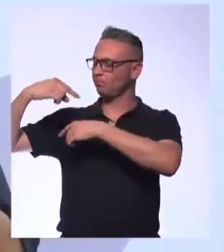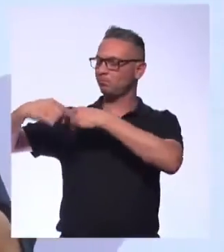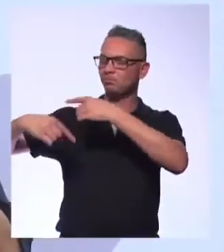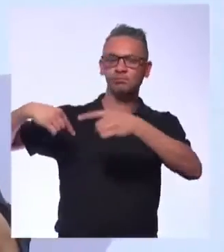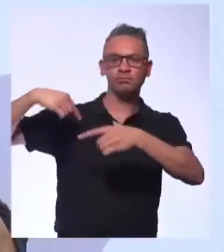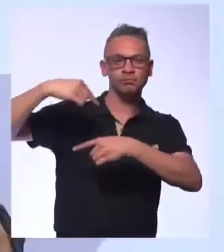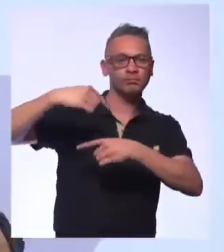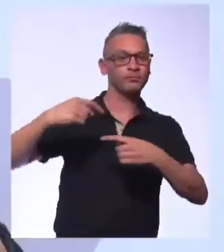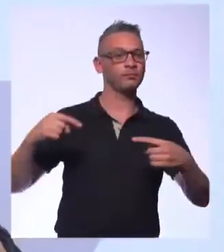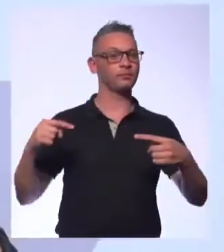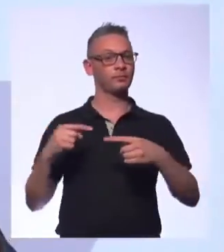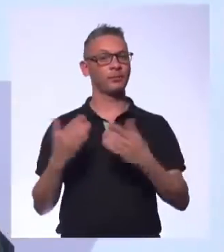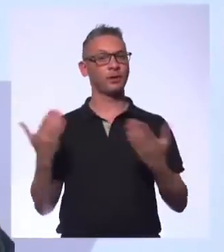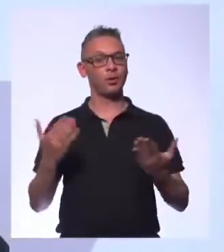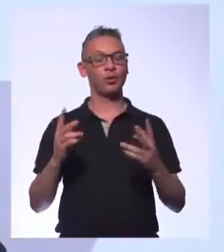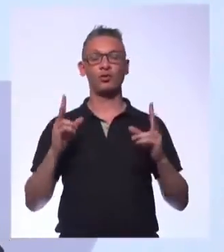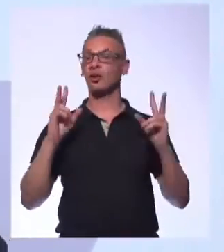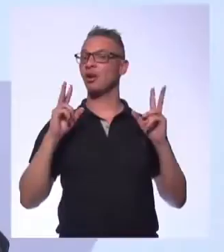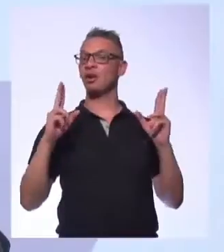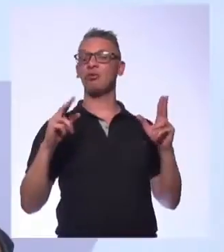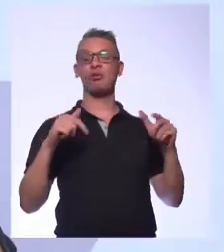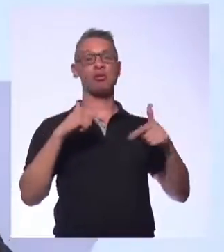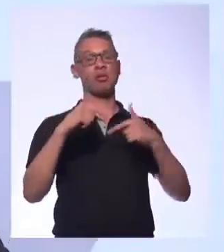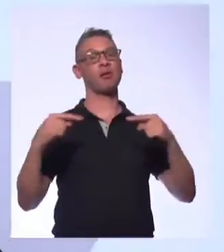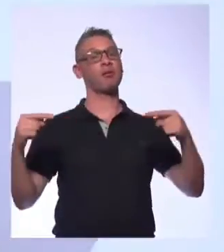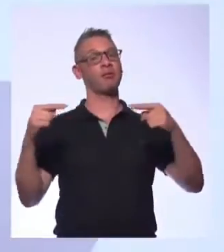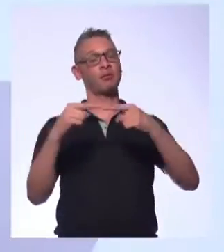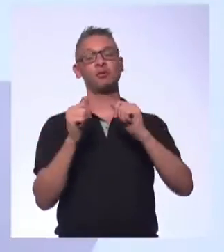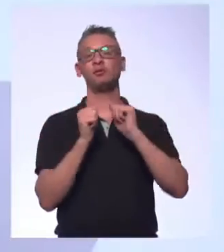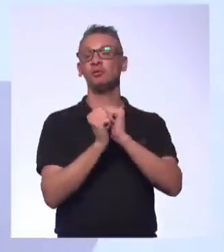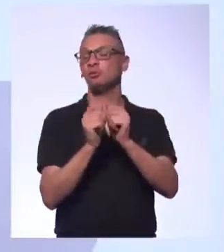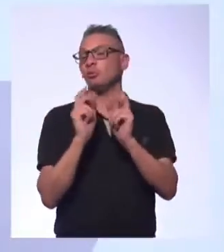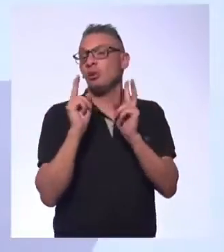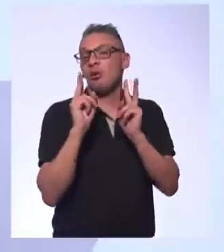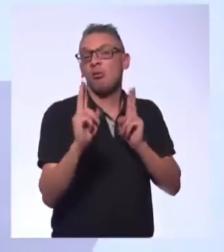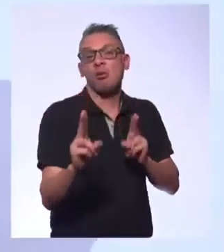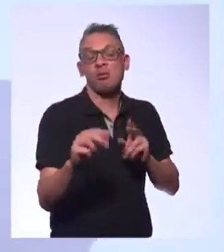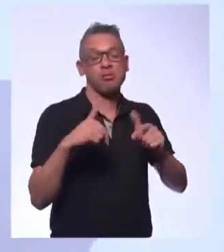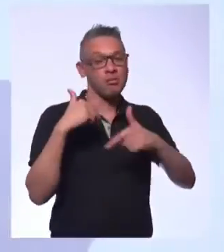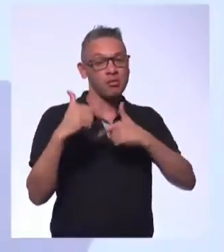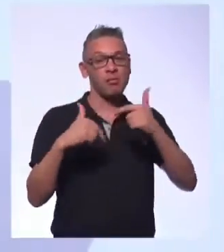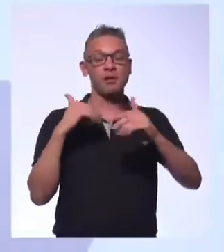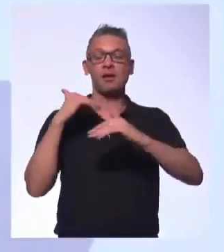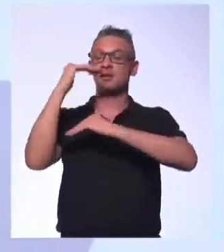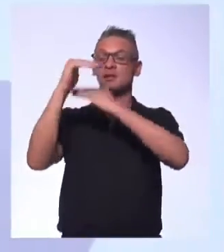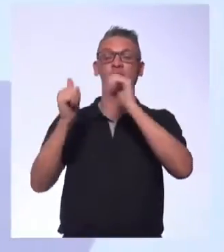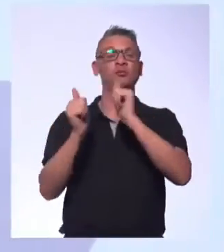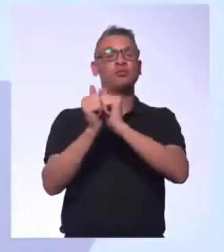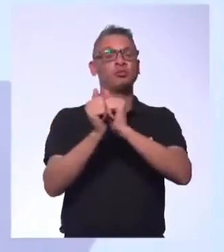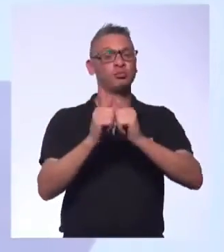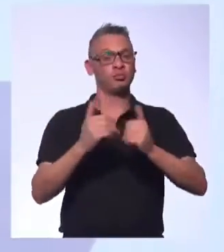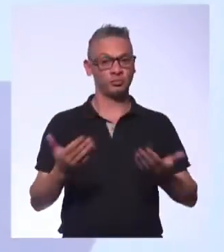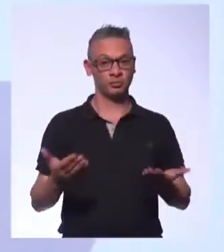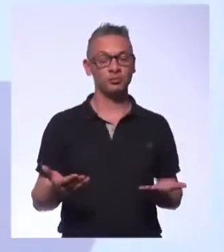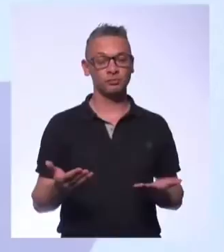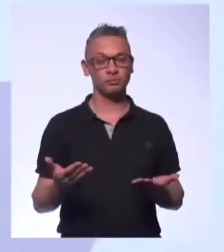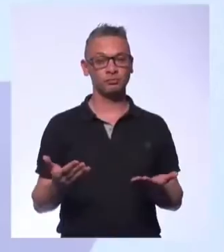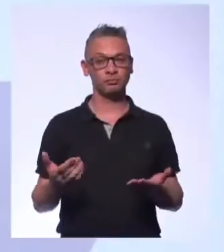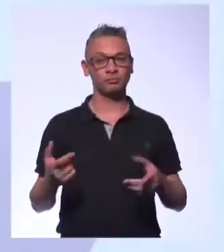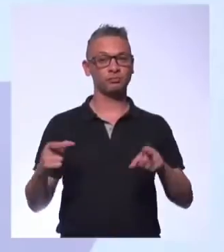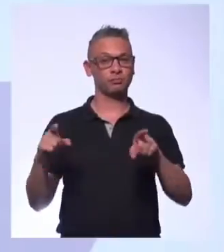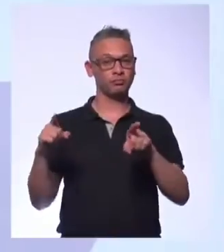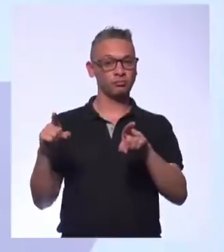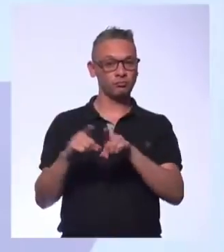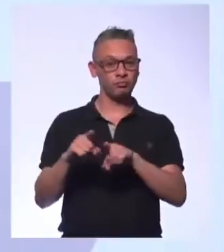que hoje disputam o mesmo espaço. disputa não, trabalham dentro do mesmo espaço, se desenvolvem dentro do mesmo espaço. a grande,